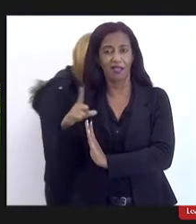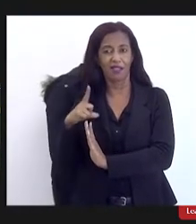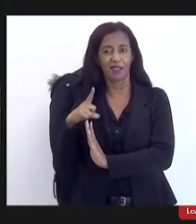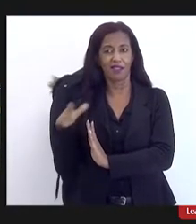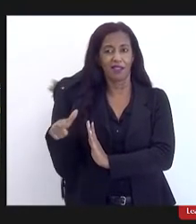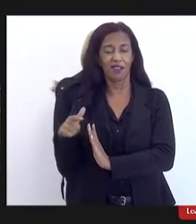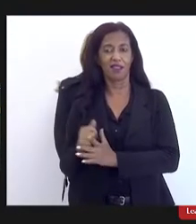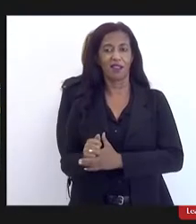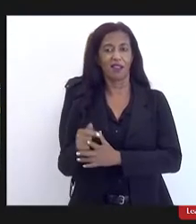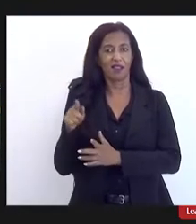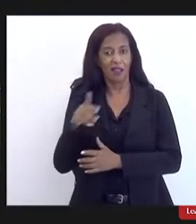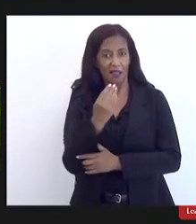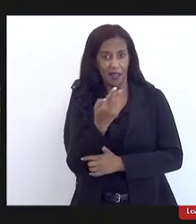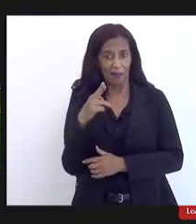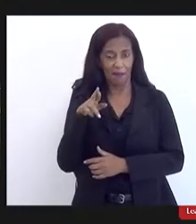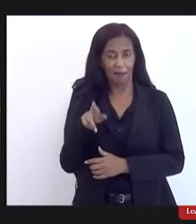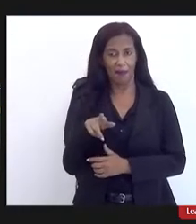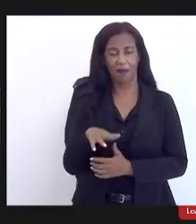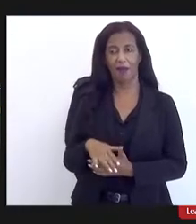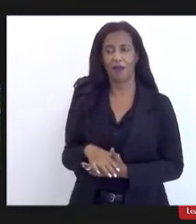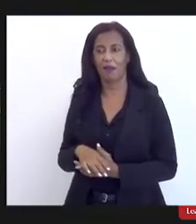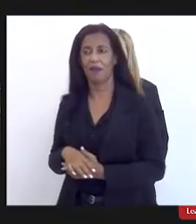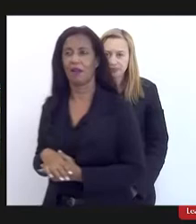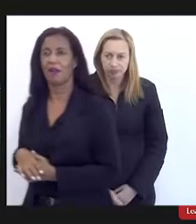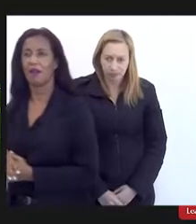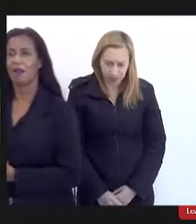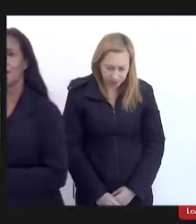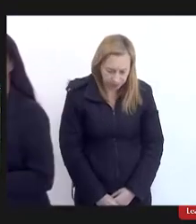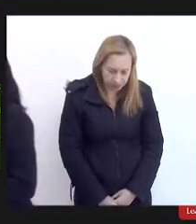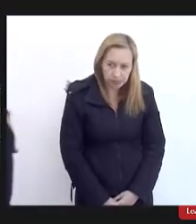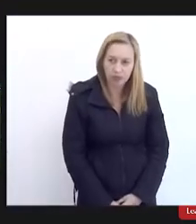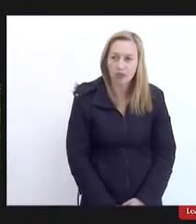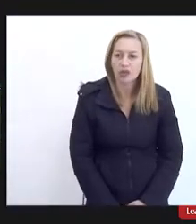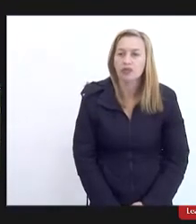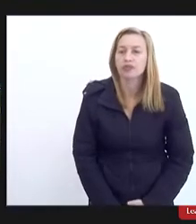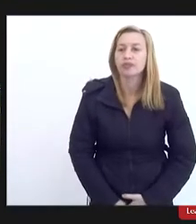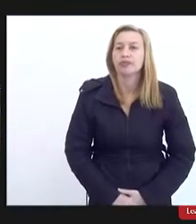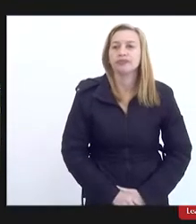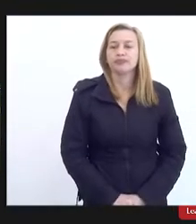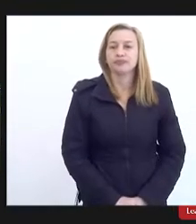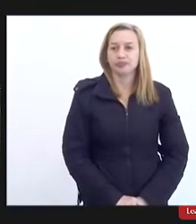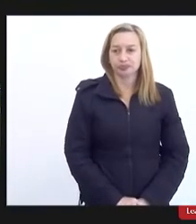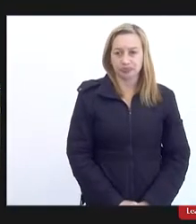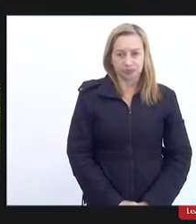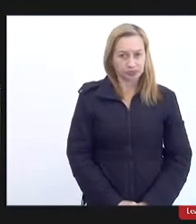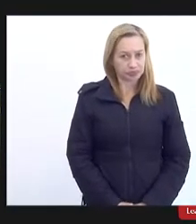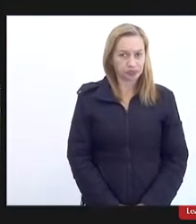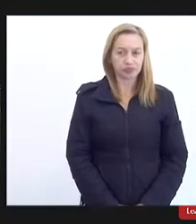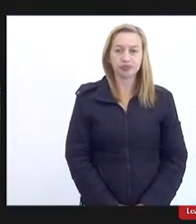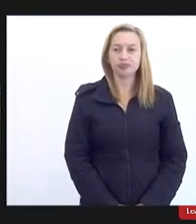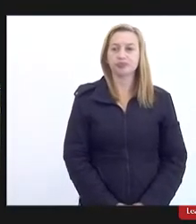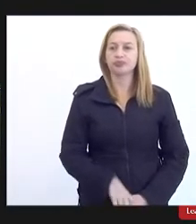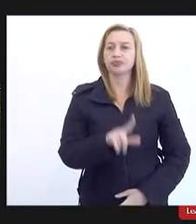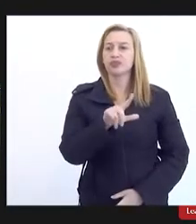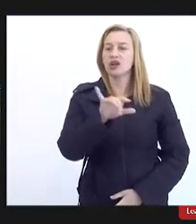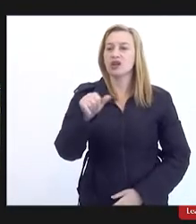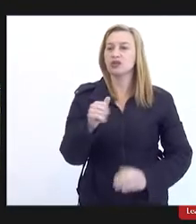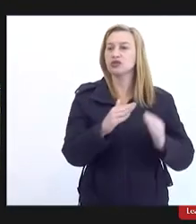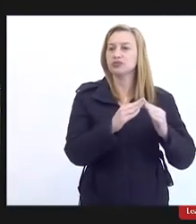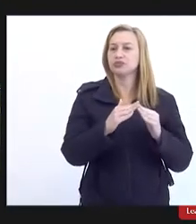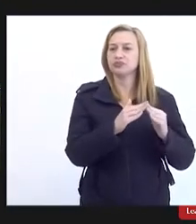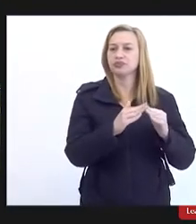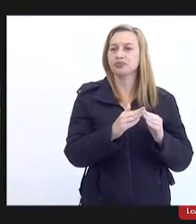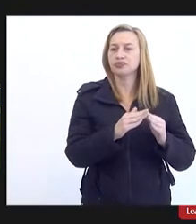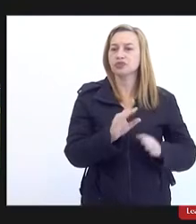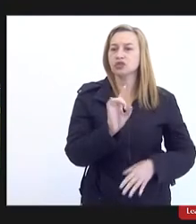ali naquele bar o preço custa 100 reais o mínimo na loja do lado que é só um